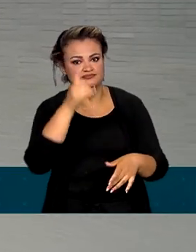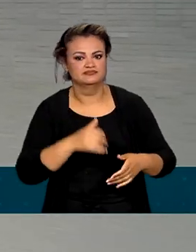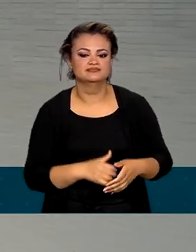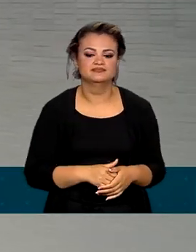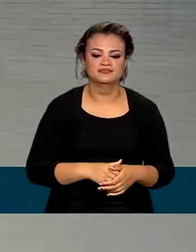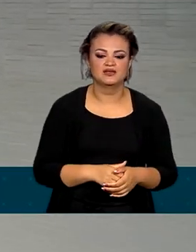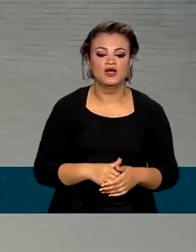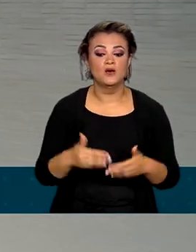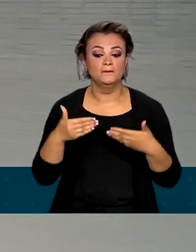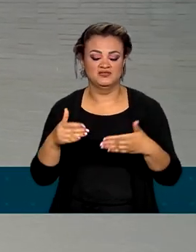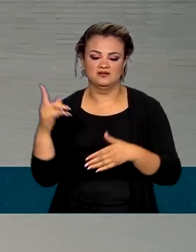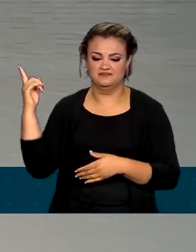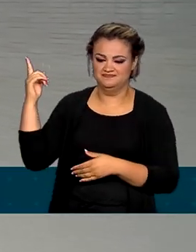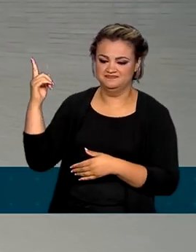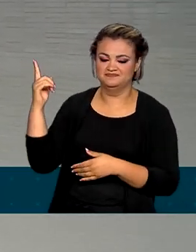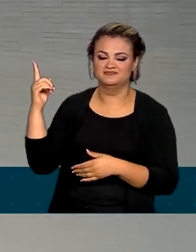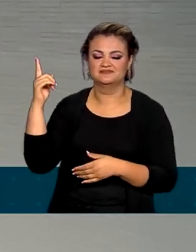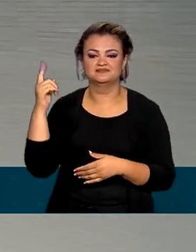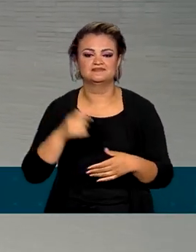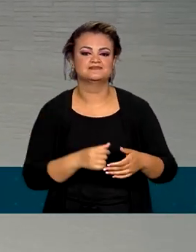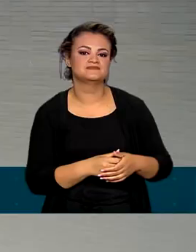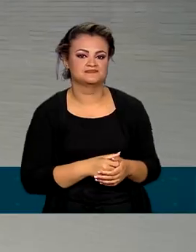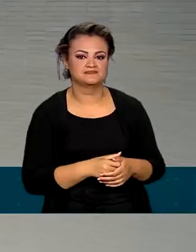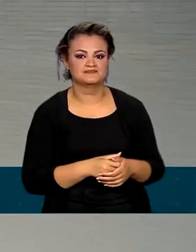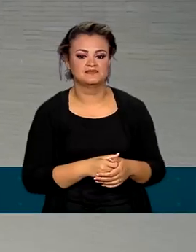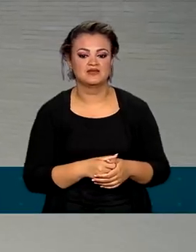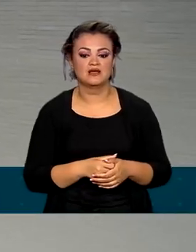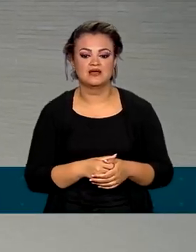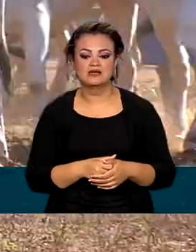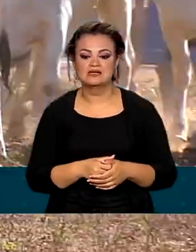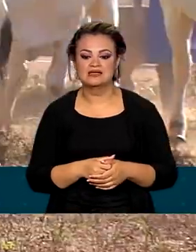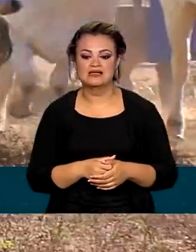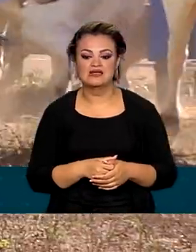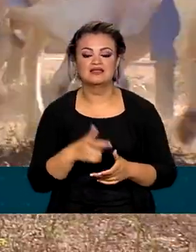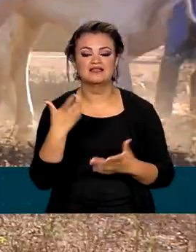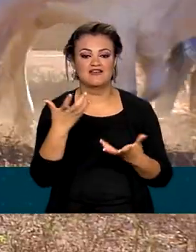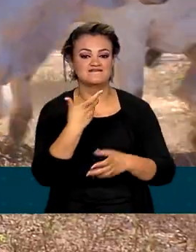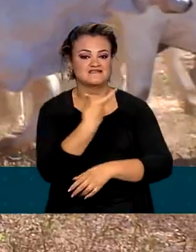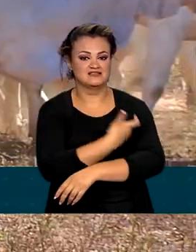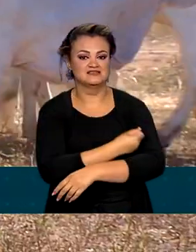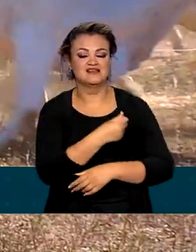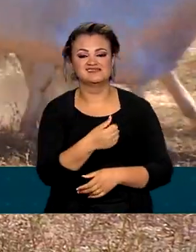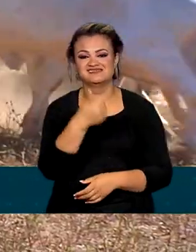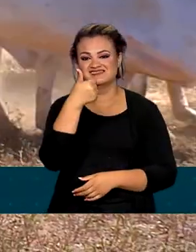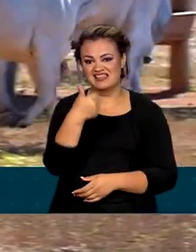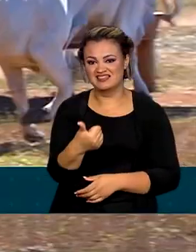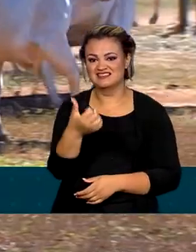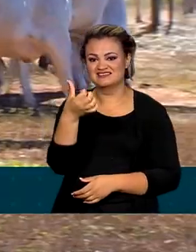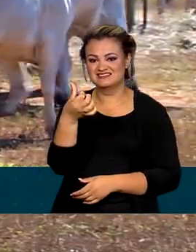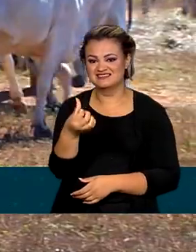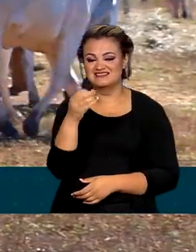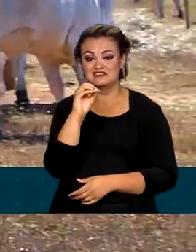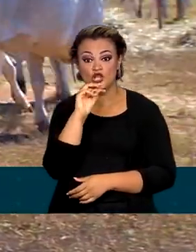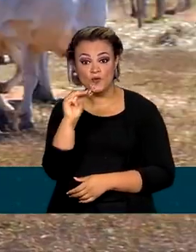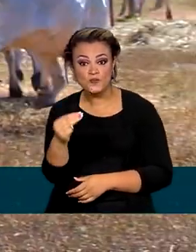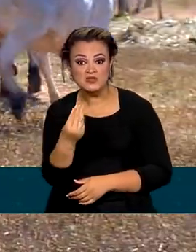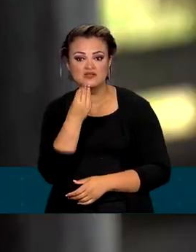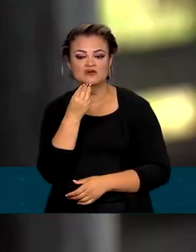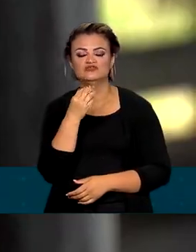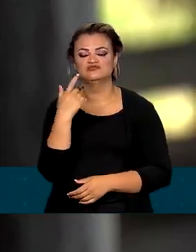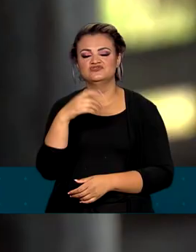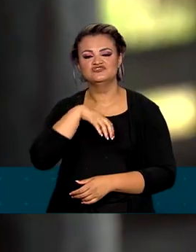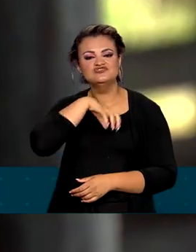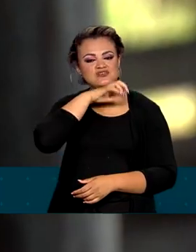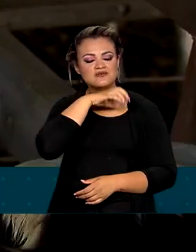expectativa do Ministério da Agricultura, Pecuária e Abastecimento é vacinar mais de 160 milhões de animais.